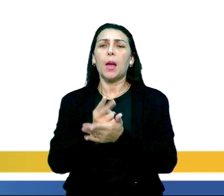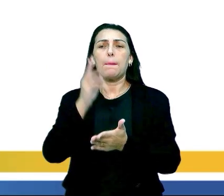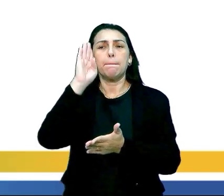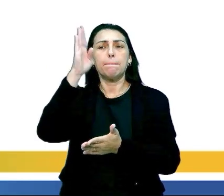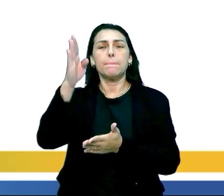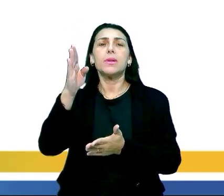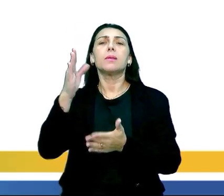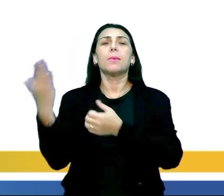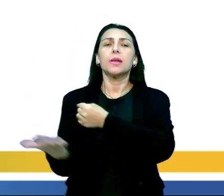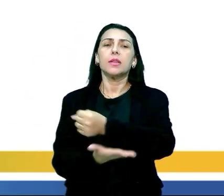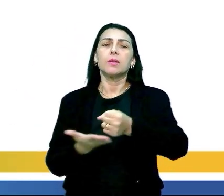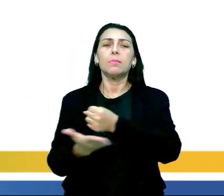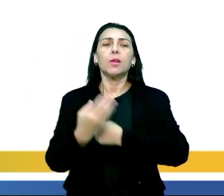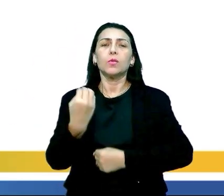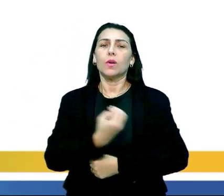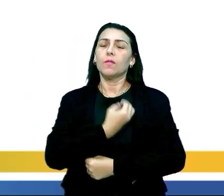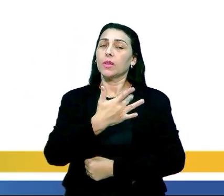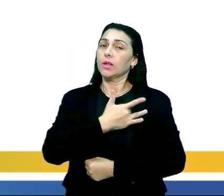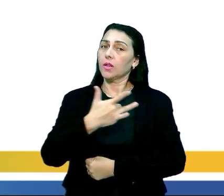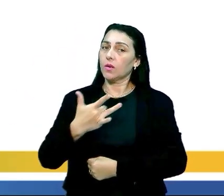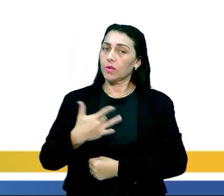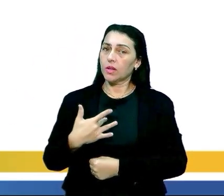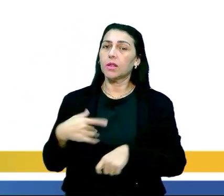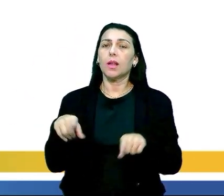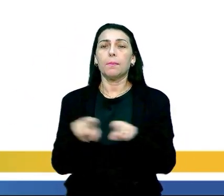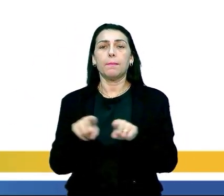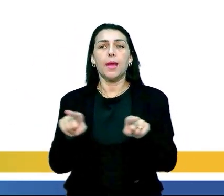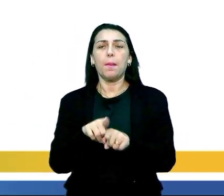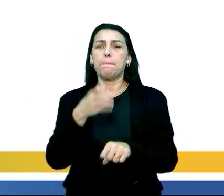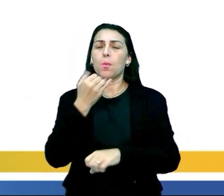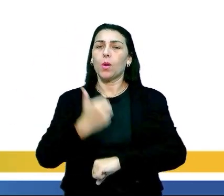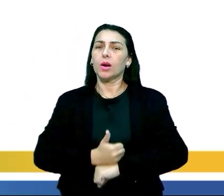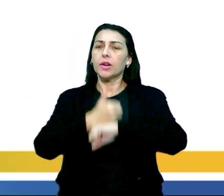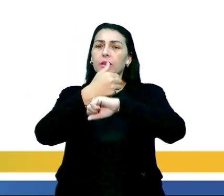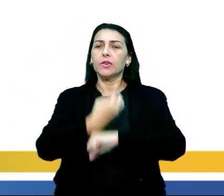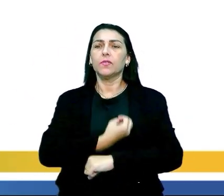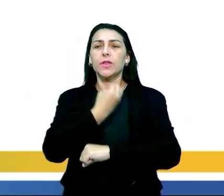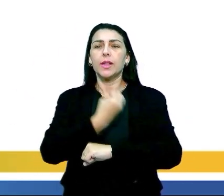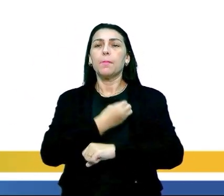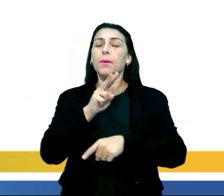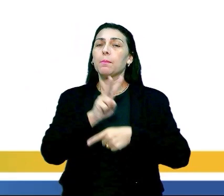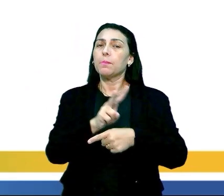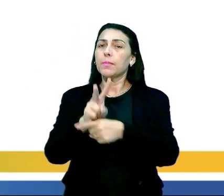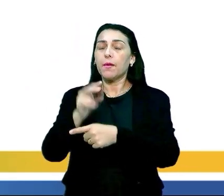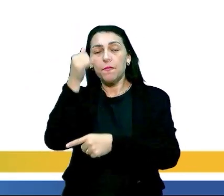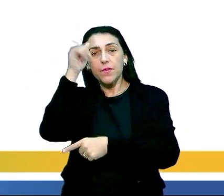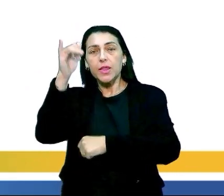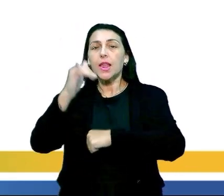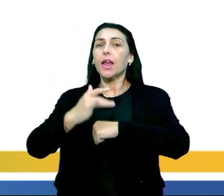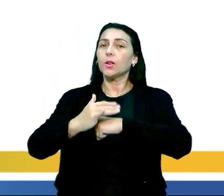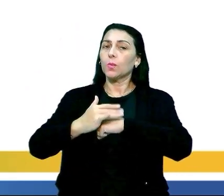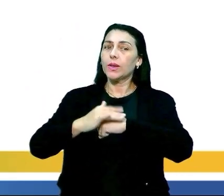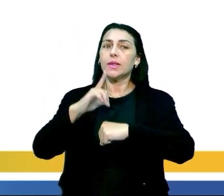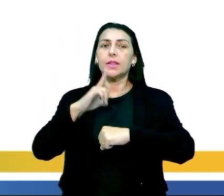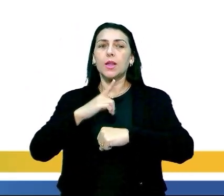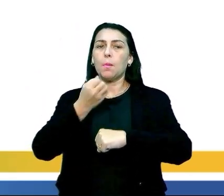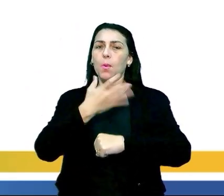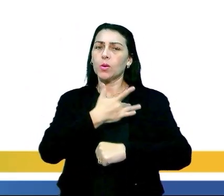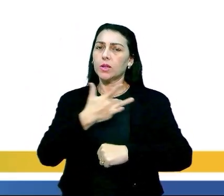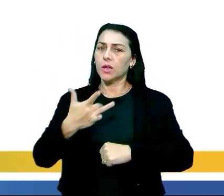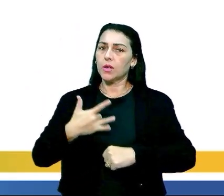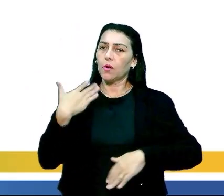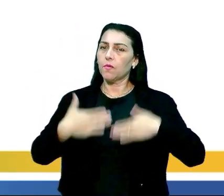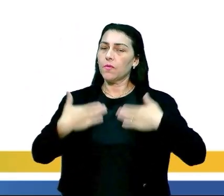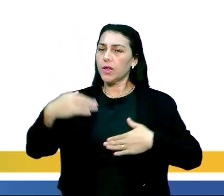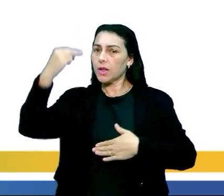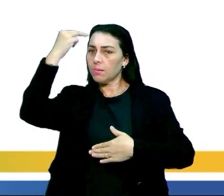principais pilares de uma vida saudável. Logo, para obter uma boa qualidade de vida, prevenir doenças e ter um bom estado de saúde